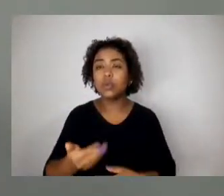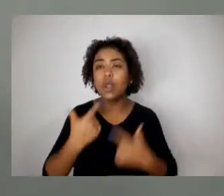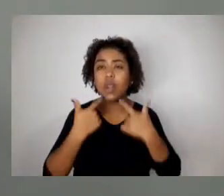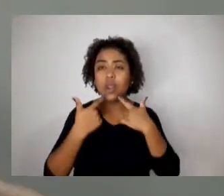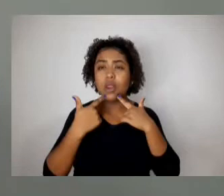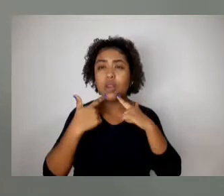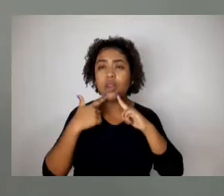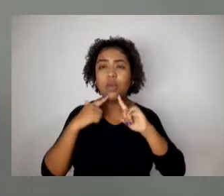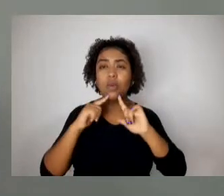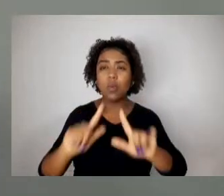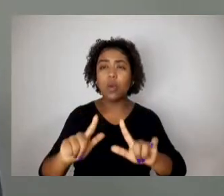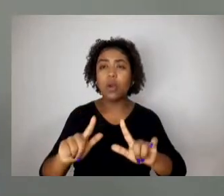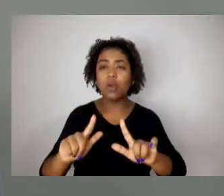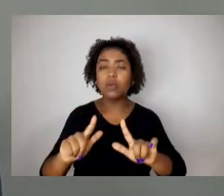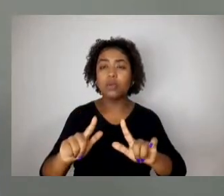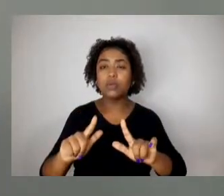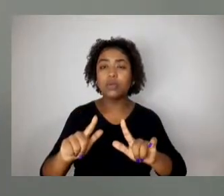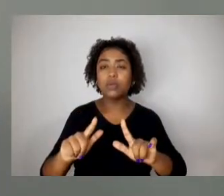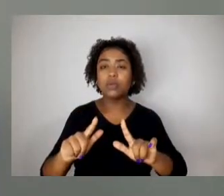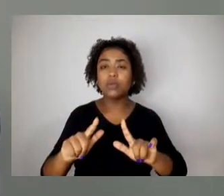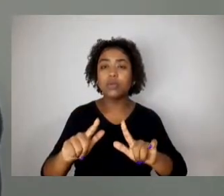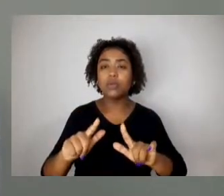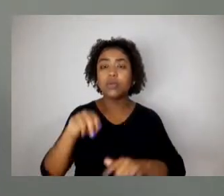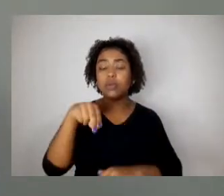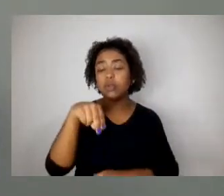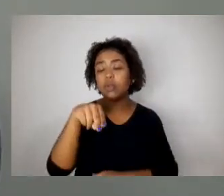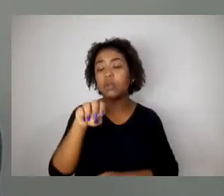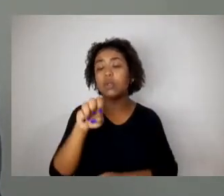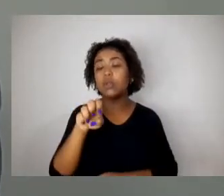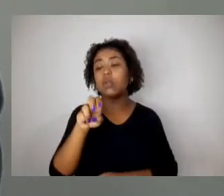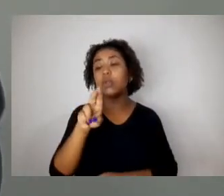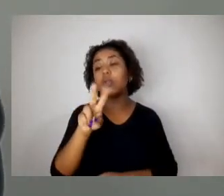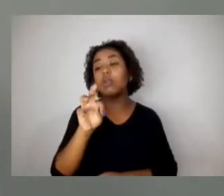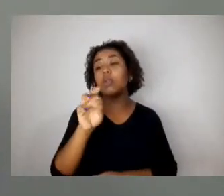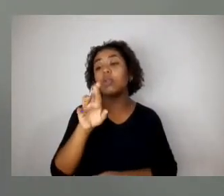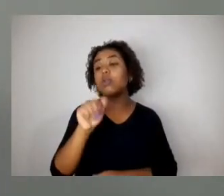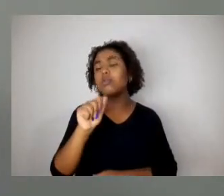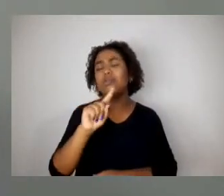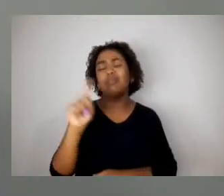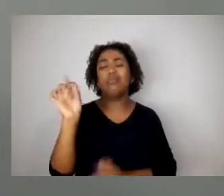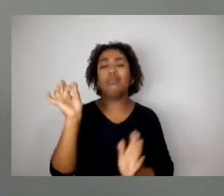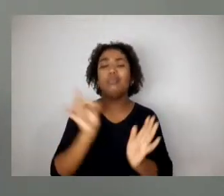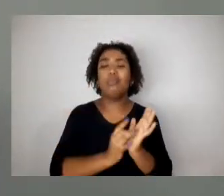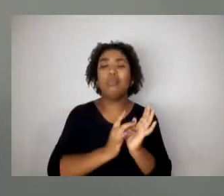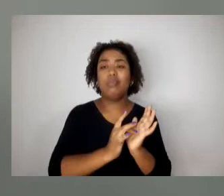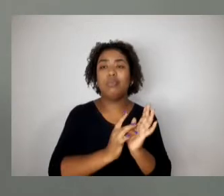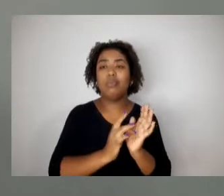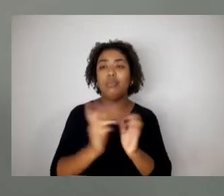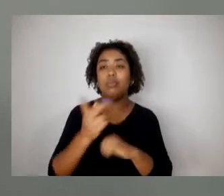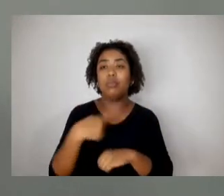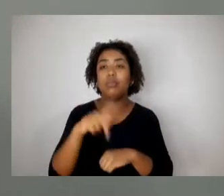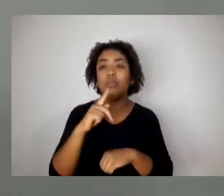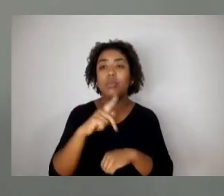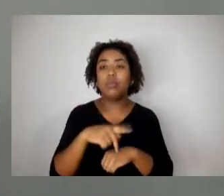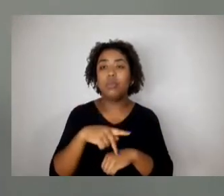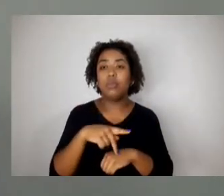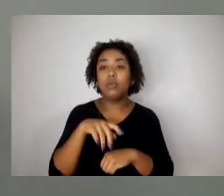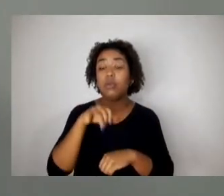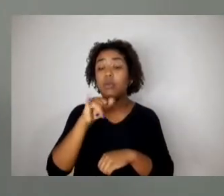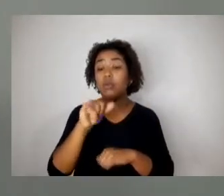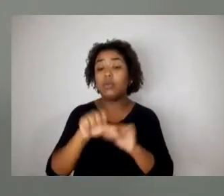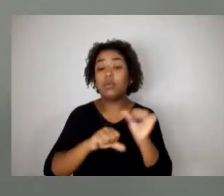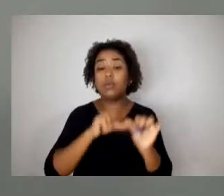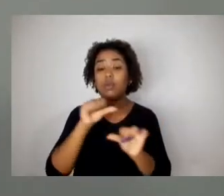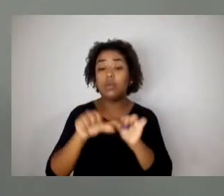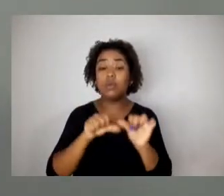Só que é uma coisa que não é oficializada no nosso país. Para mudar a regra do ensino e do